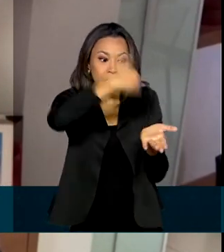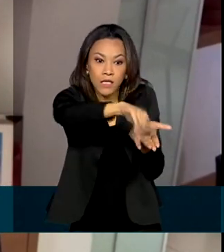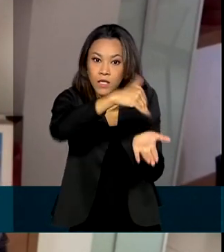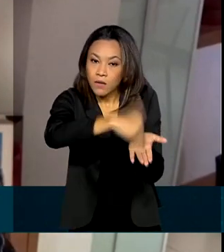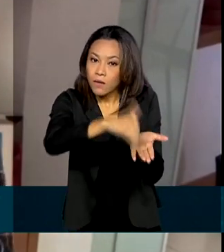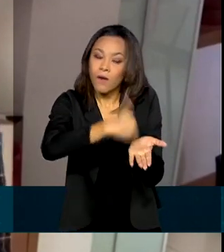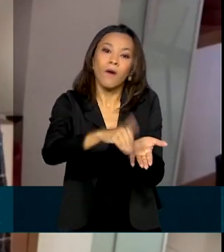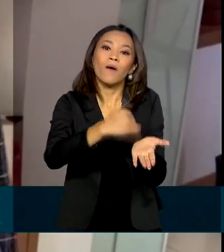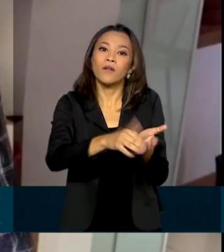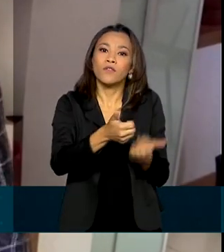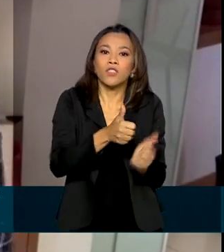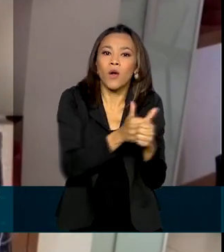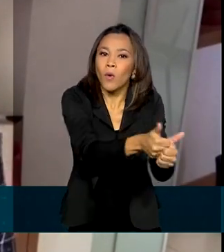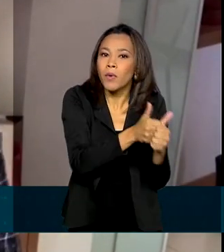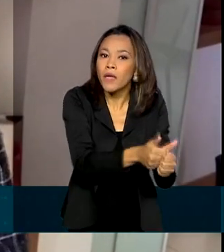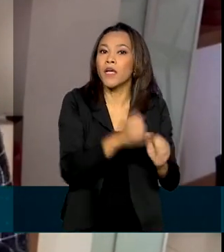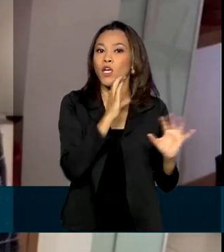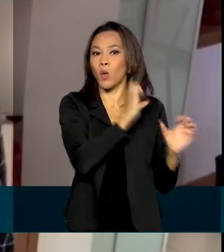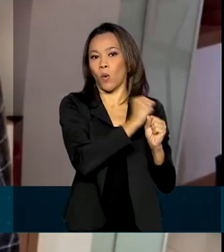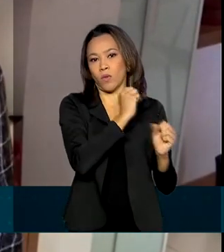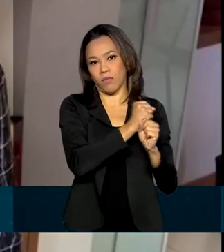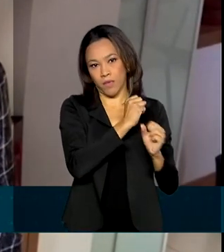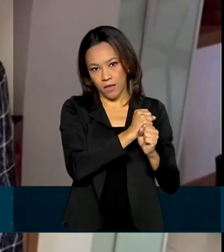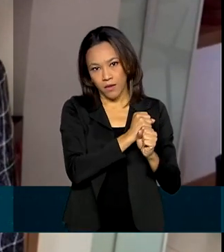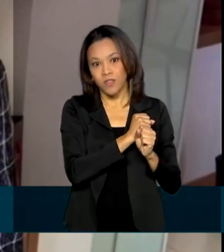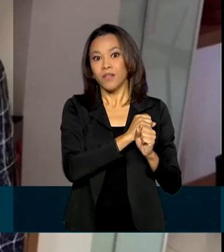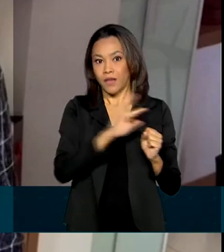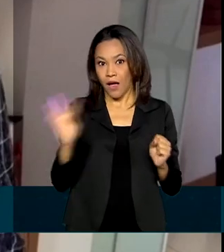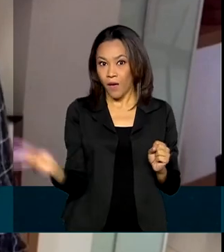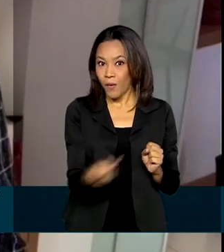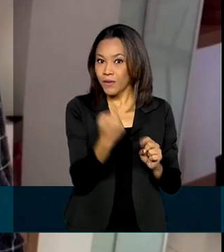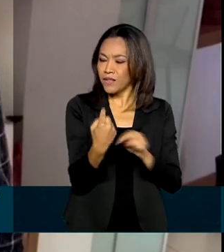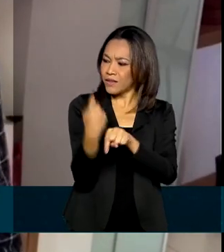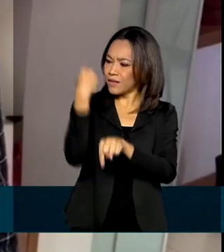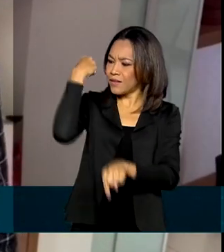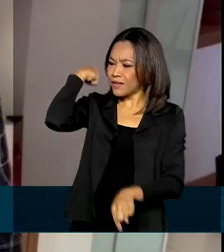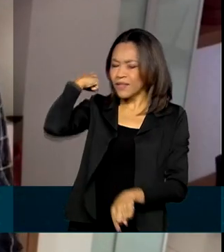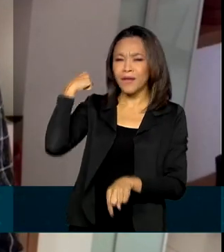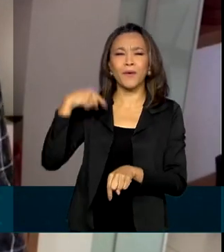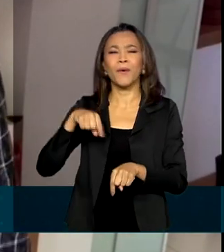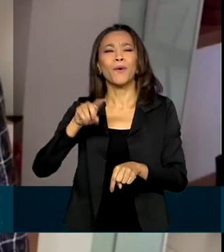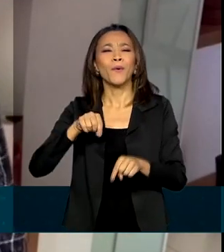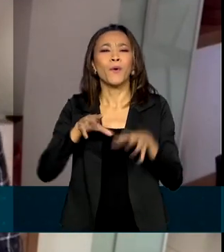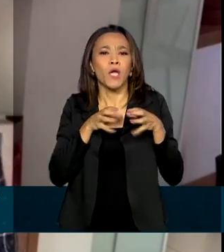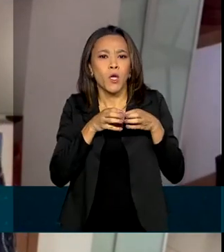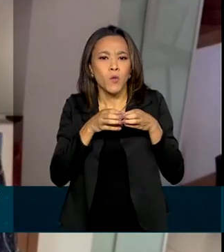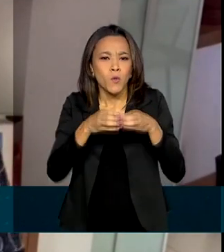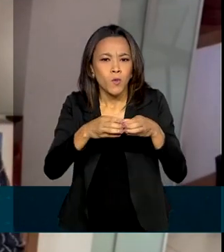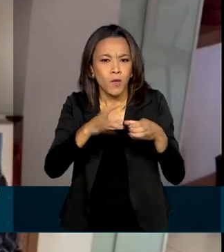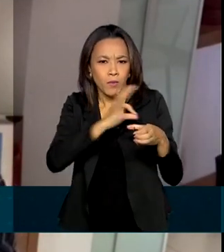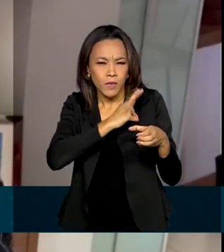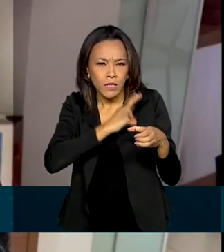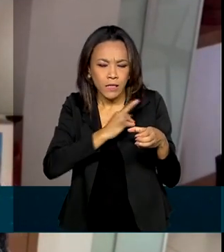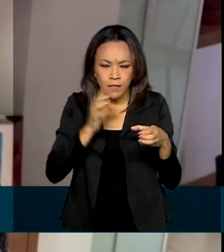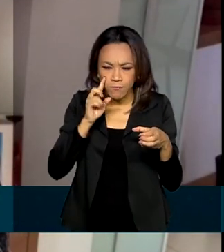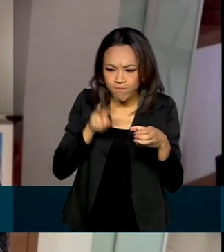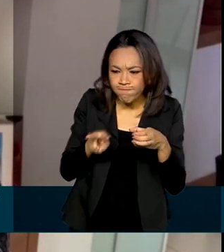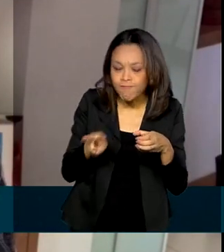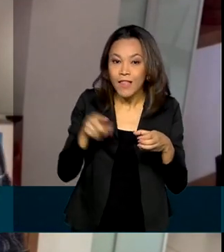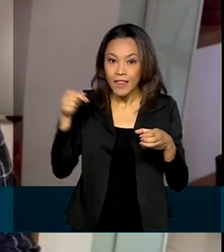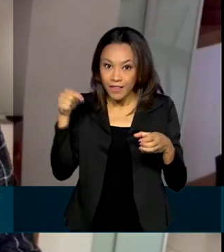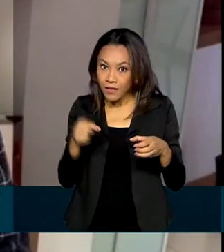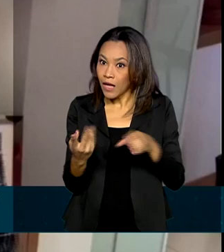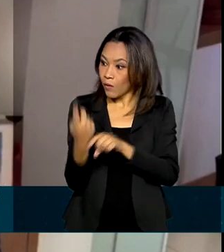assessoria e contabilidade, como aconteceu na Operação Rei do Crime recentemente. Só neste